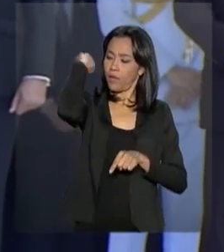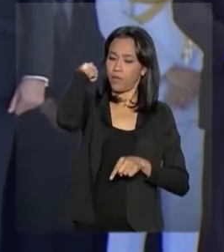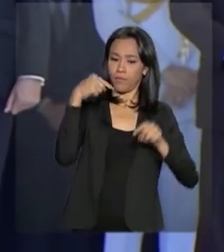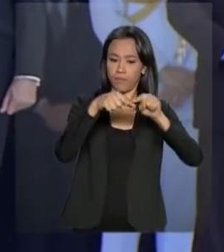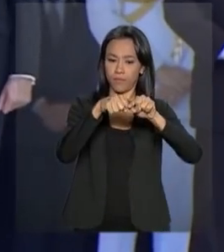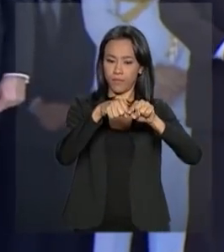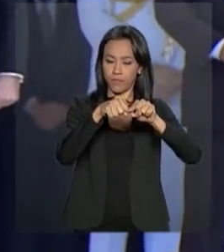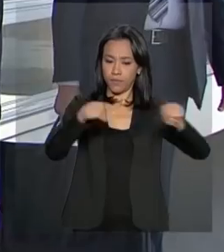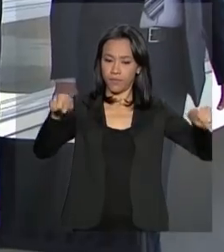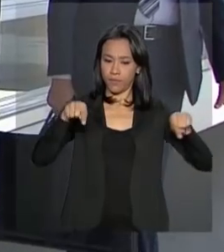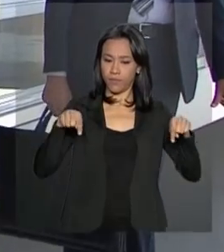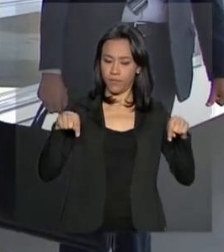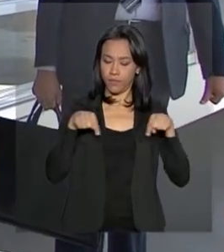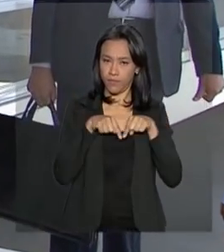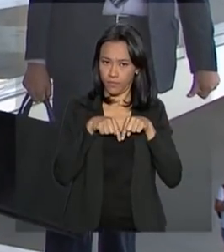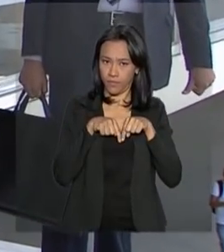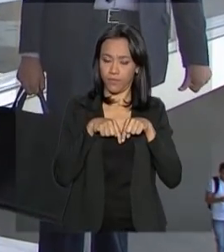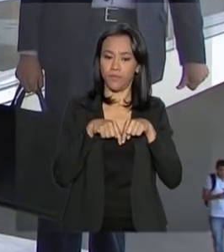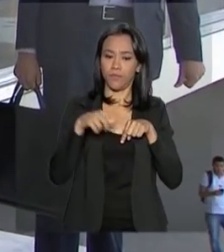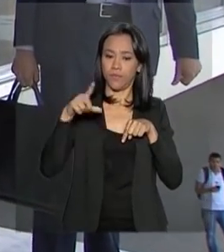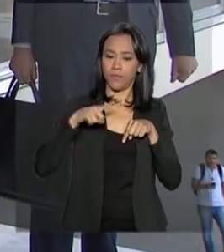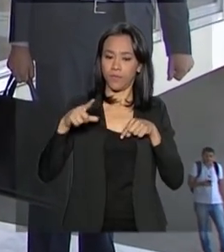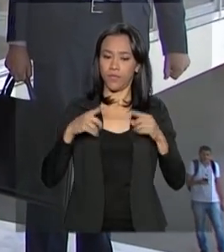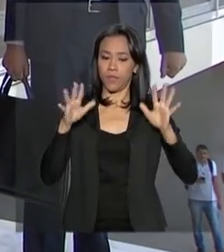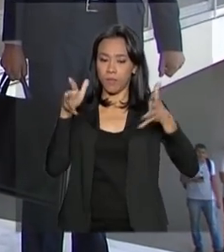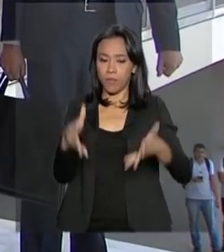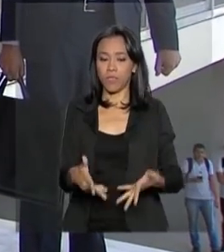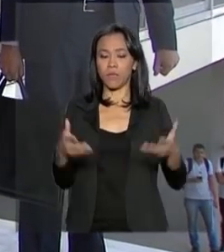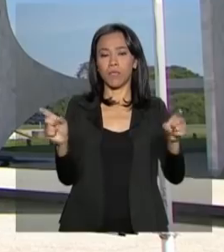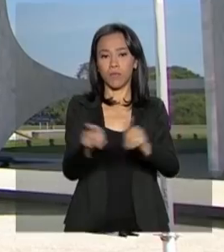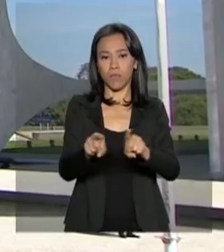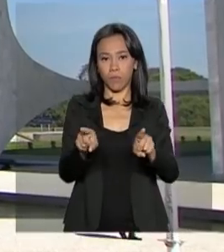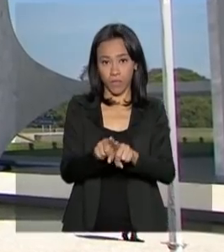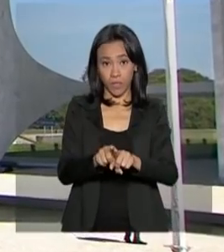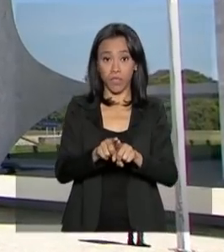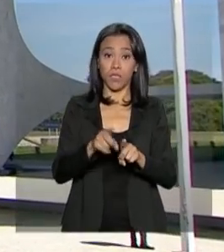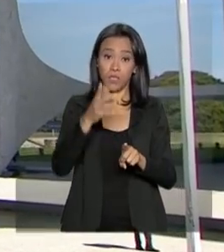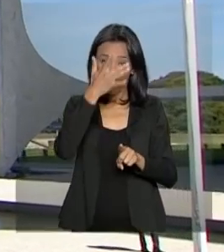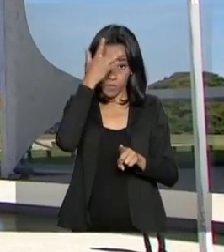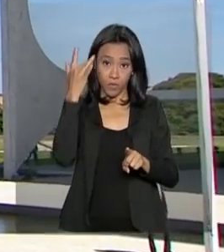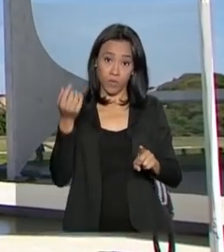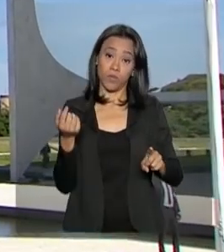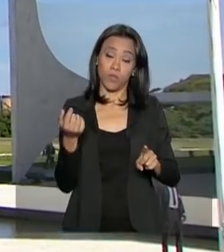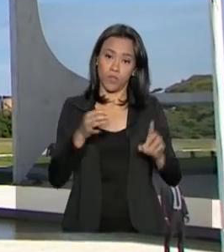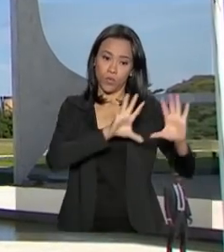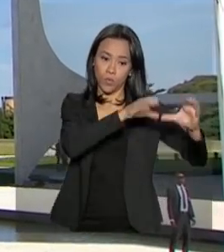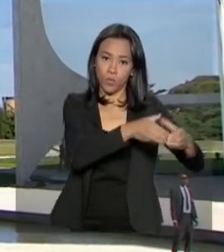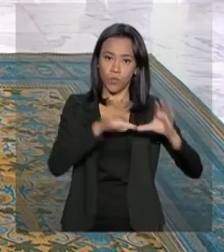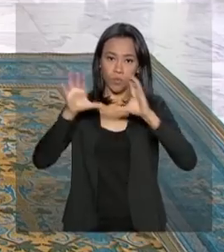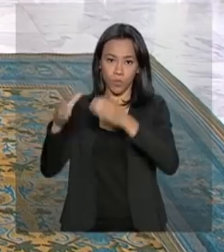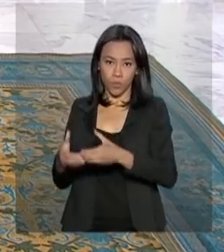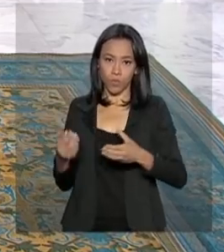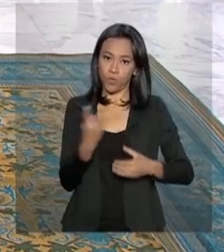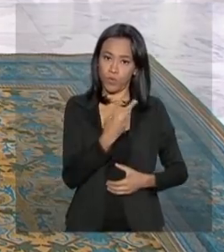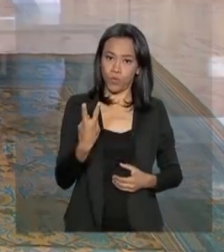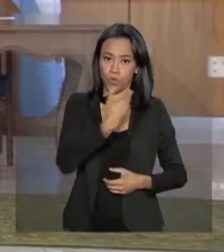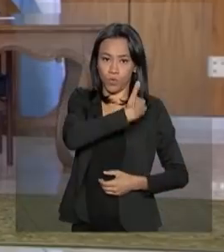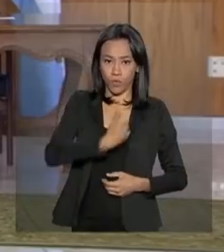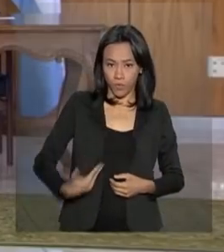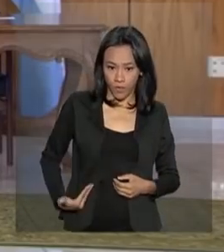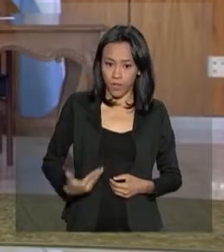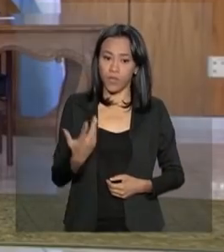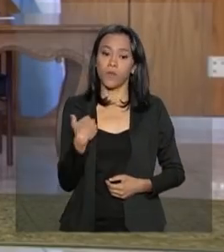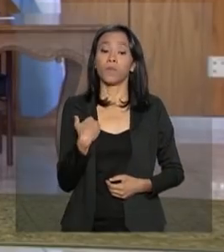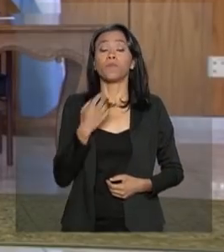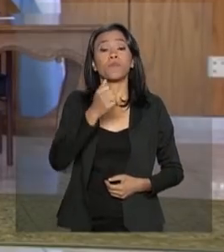Suprema. Essa reunião conta com a participação também de integrantes dos dois governos. Ao meio dia e meia, o presidente